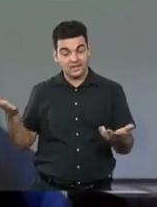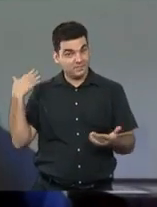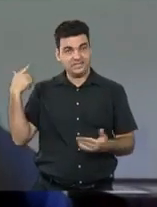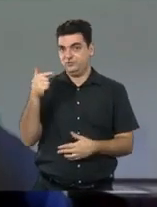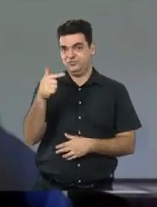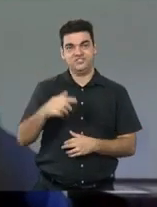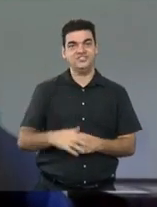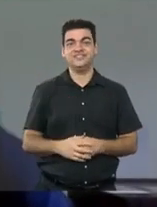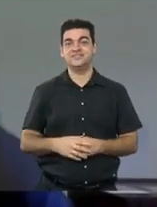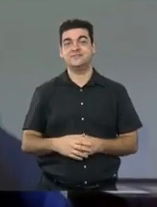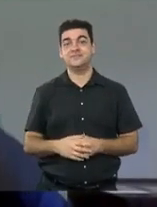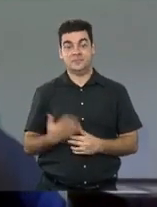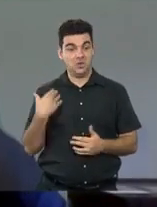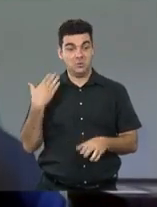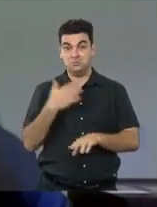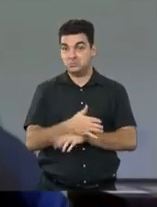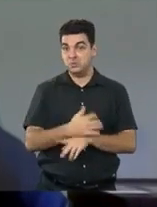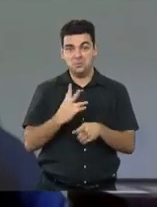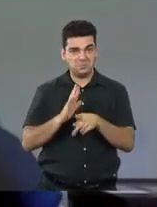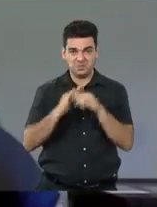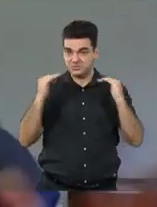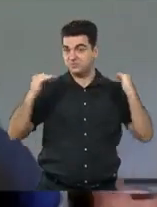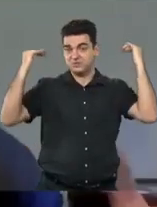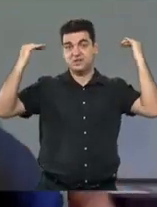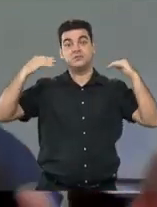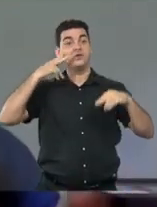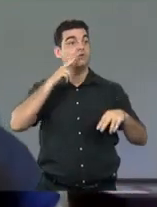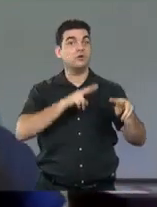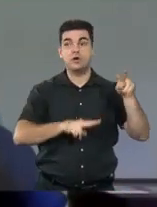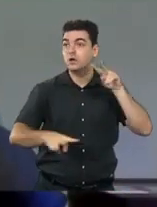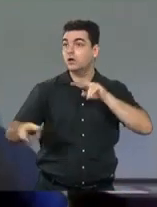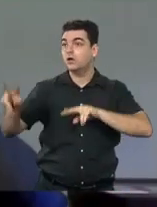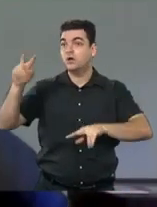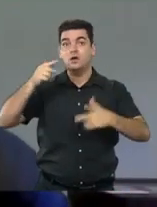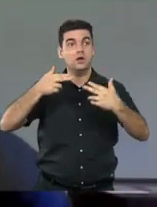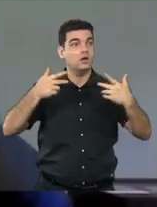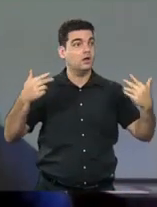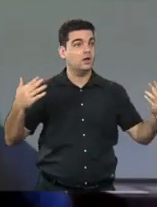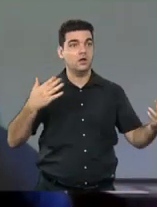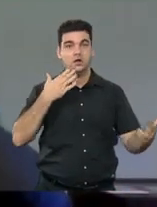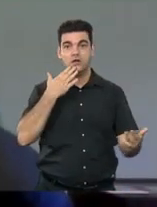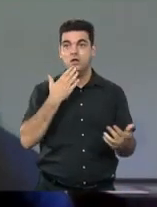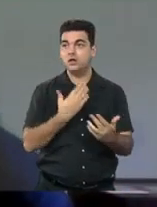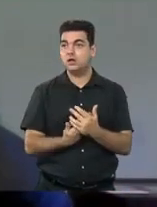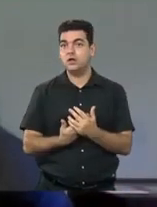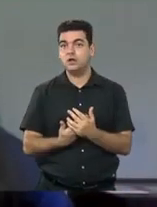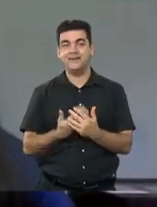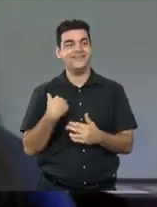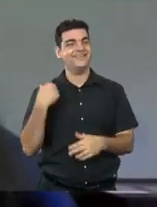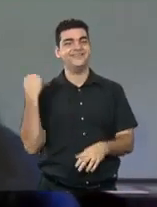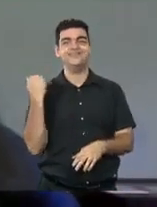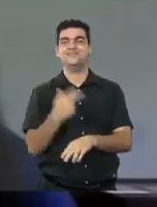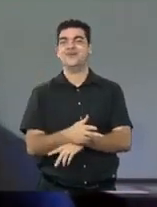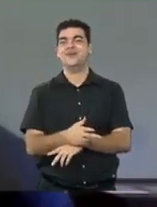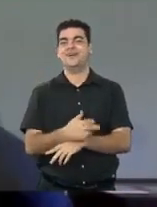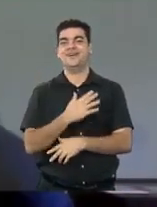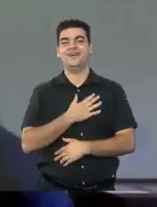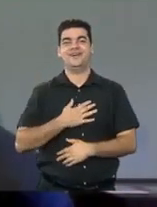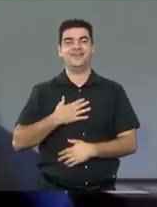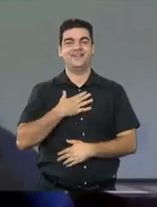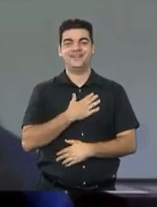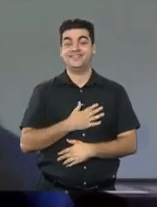Brasília, muito difícil chegar no Supremo, ver aquele mundo todo profissional, o sonho dos advogados é ter um